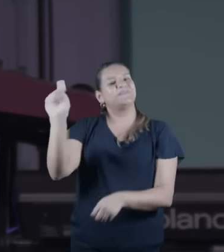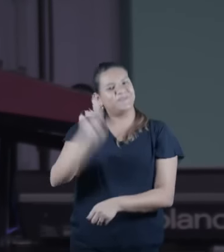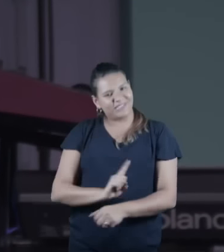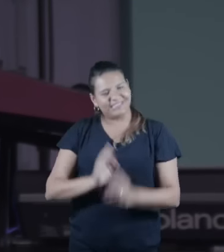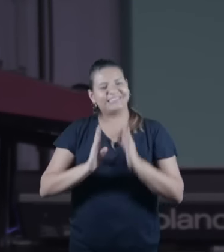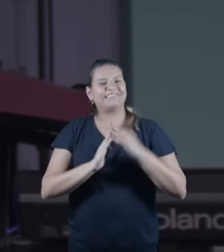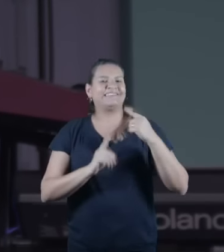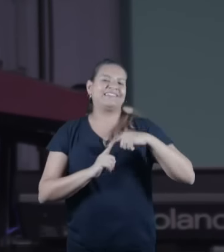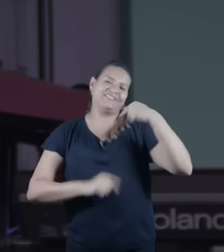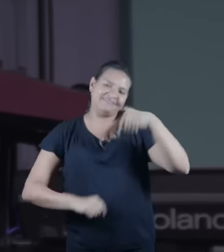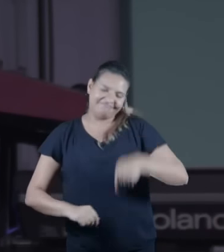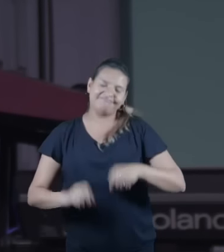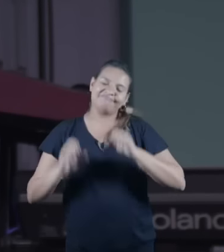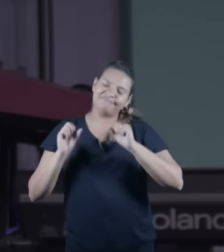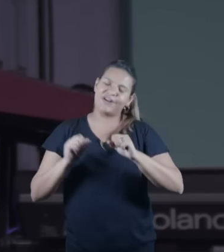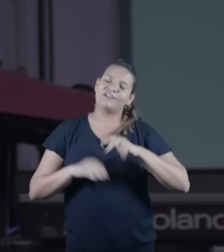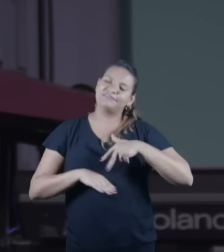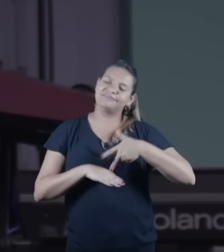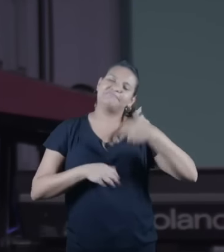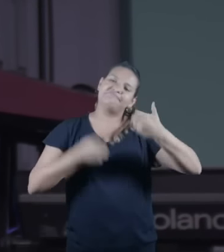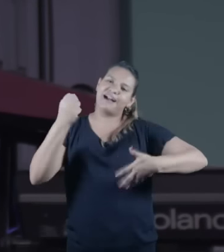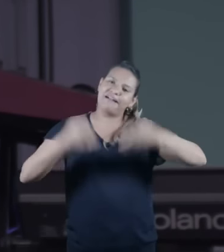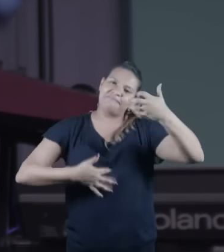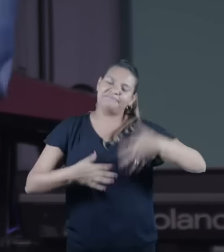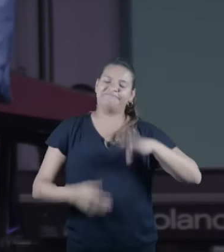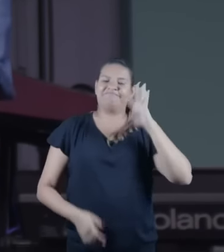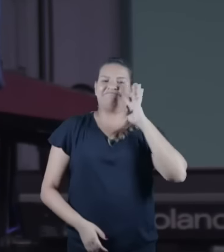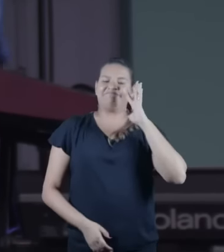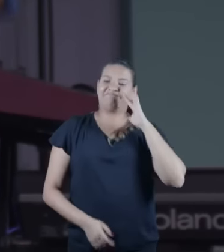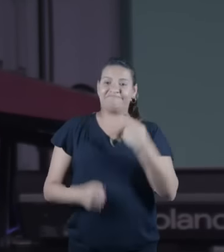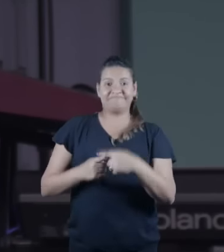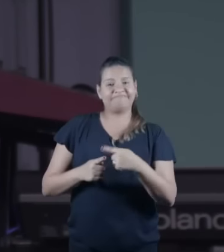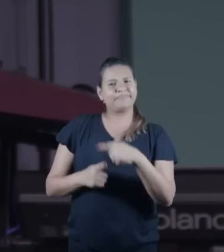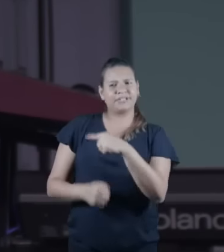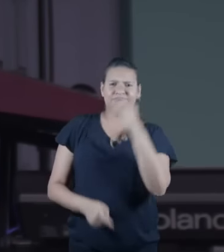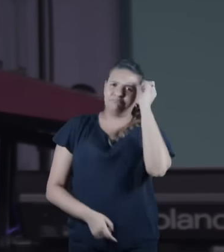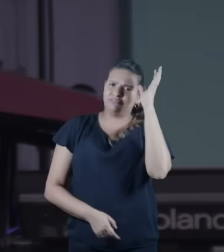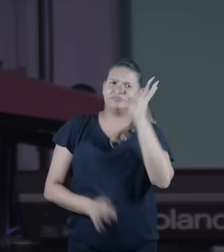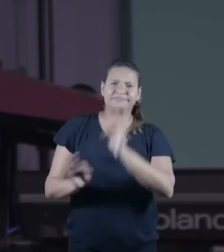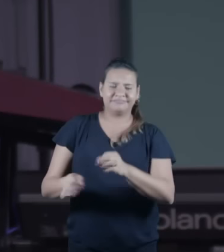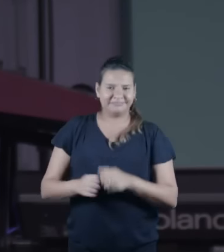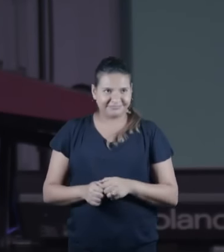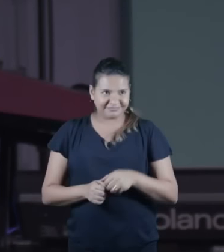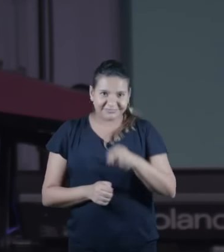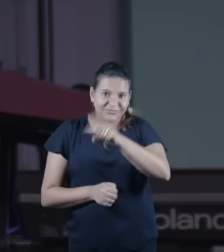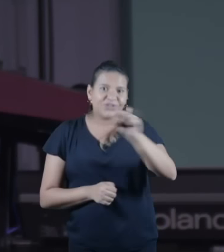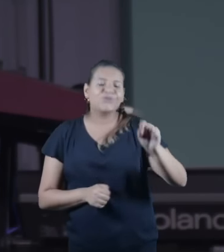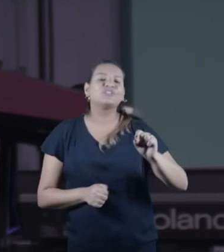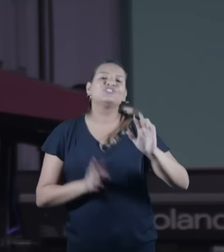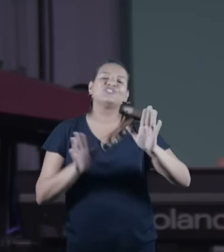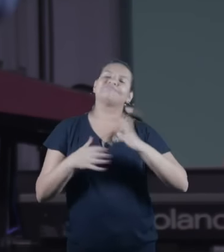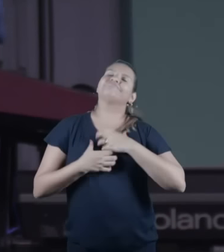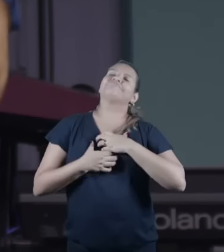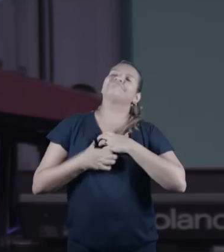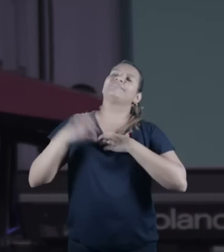para nos trazer coisas bacanas da sua sabedoria quantos foram abençoados aqui